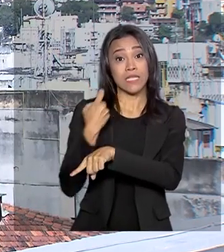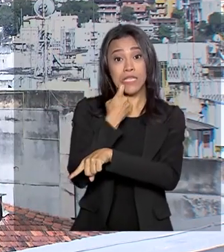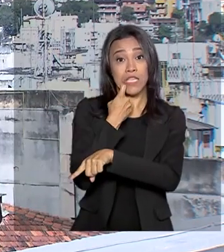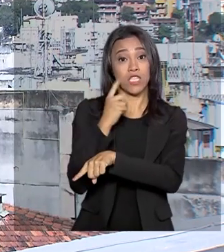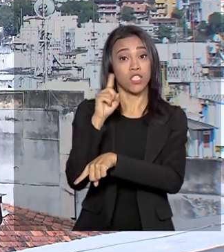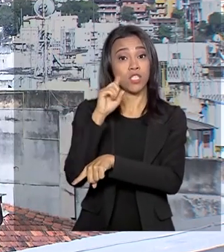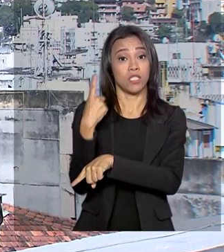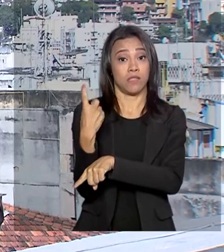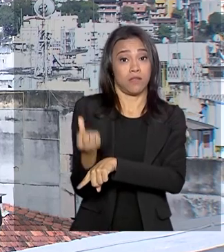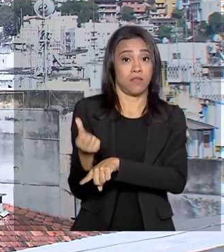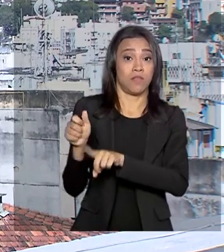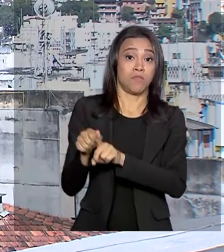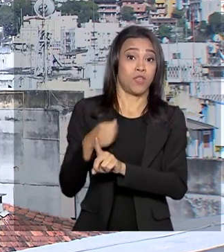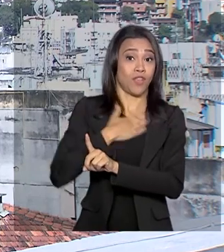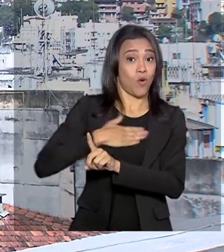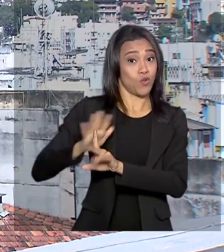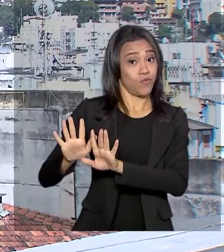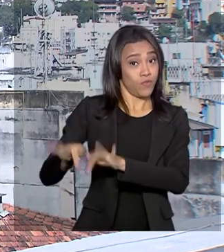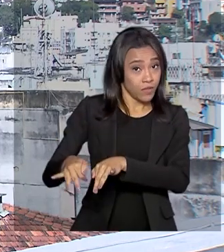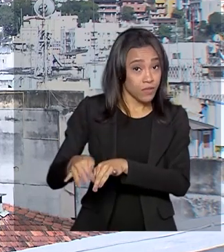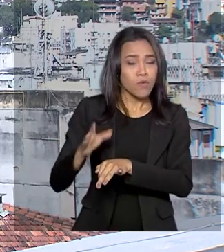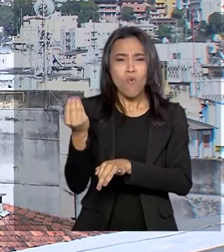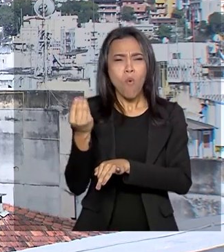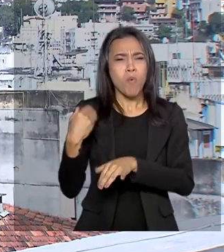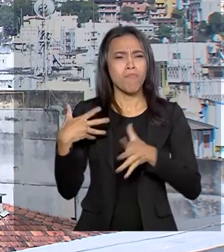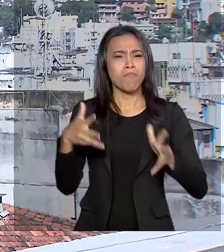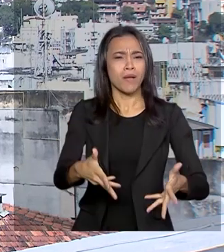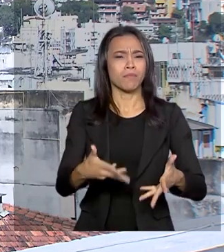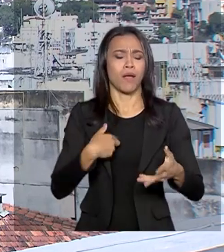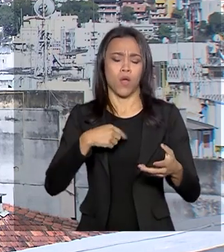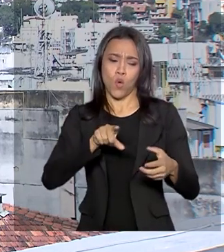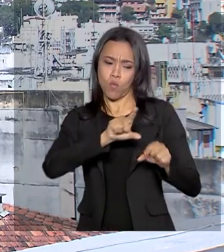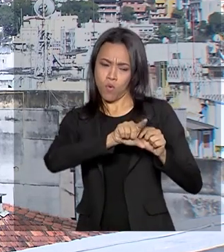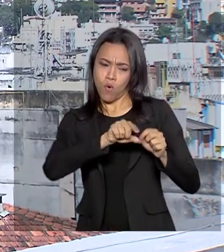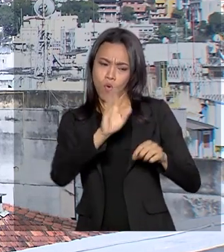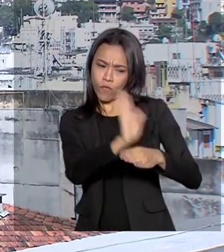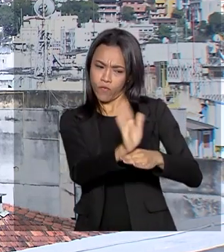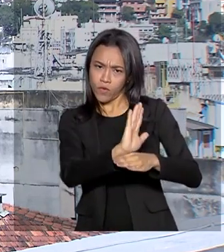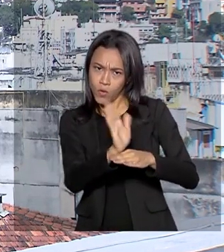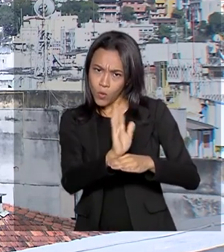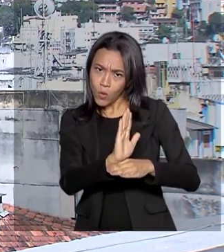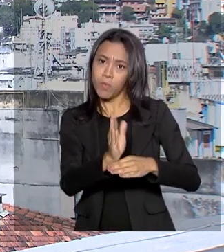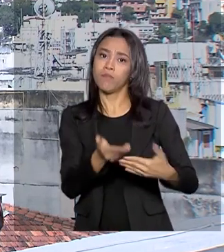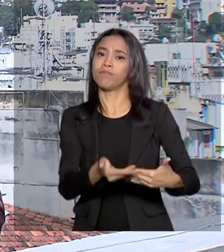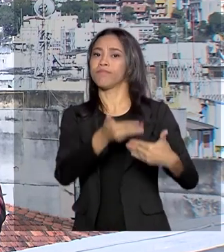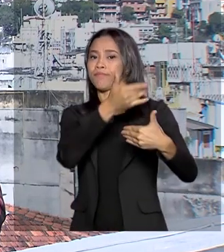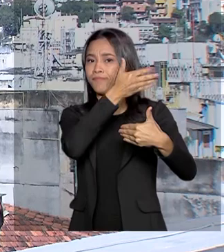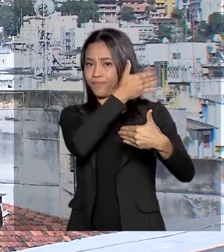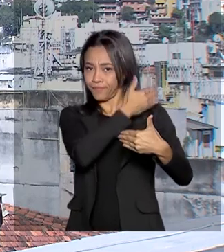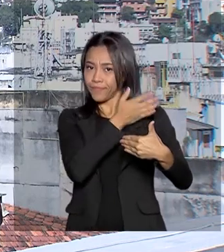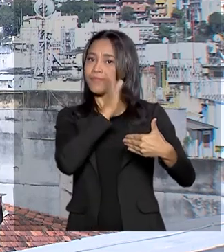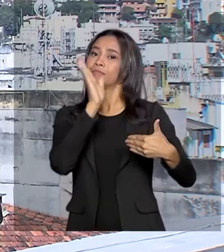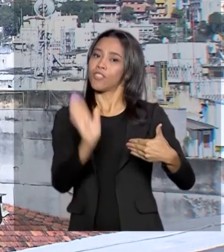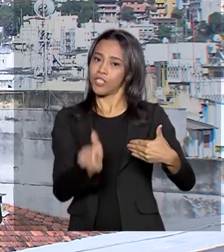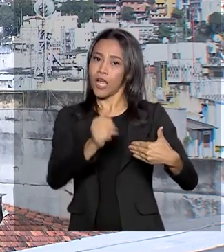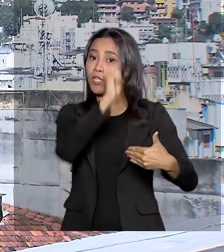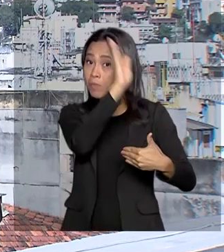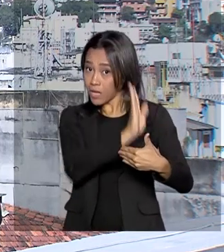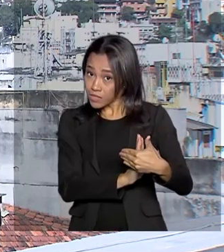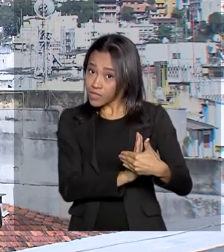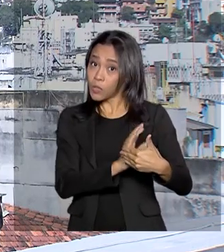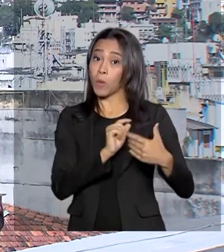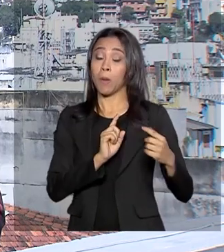dia 16 de agosto. Para participar da seleção, o filme candidato deve ter sido lançado e exibido inicialmente no Brasil